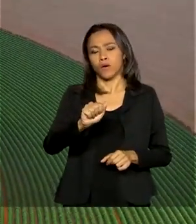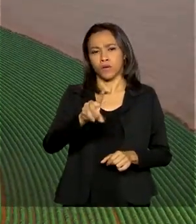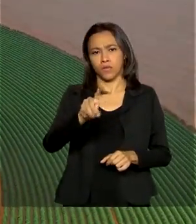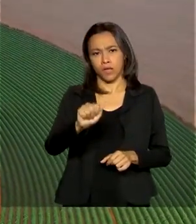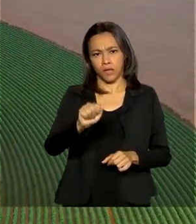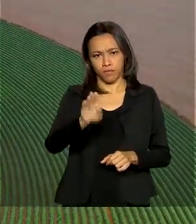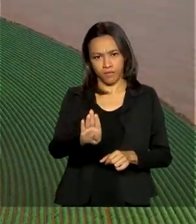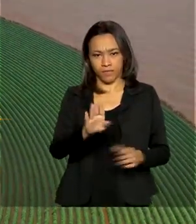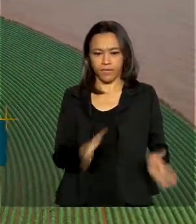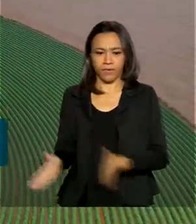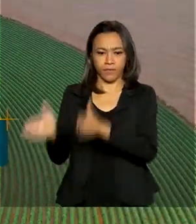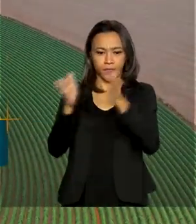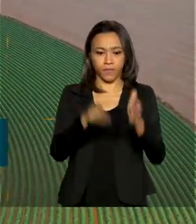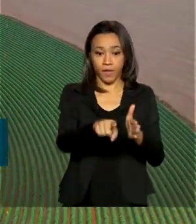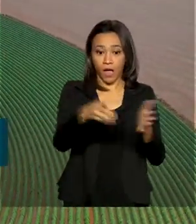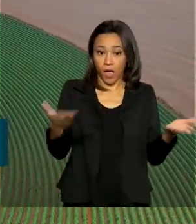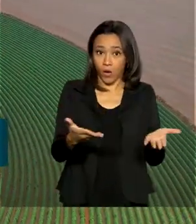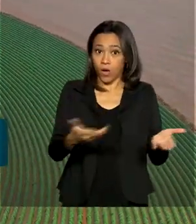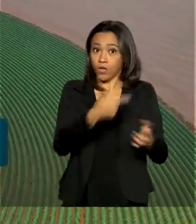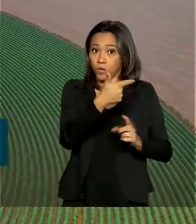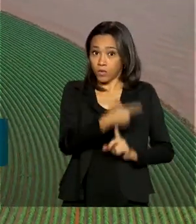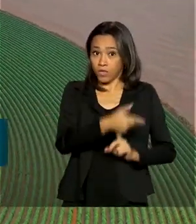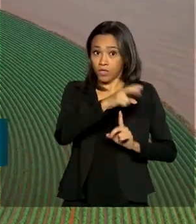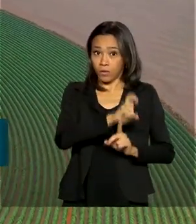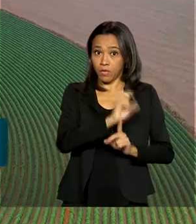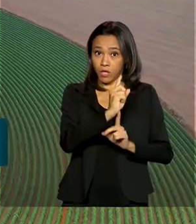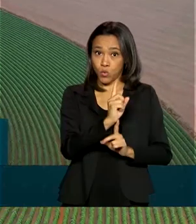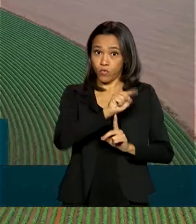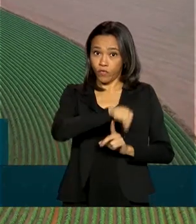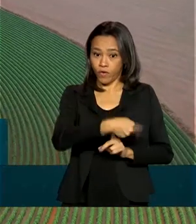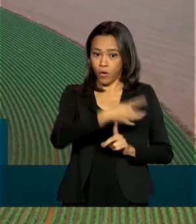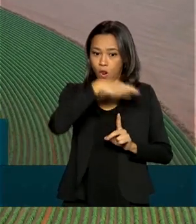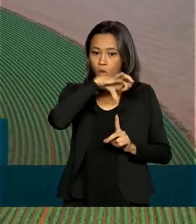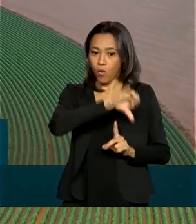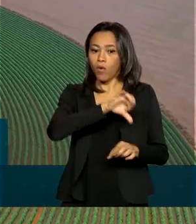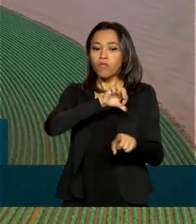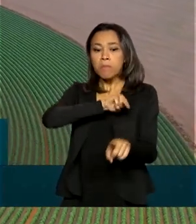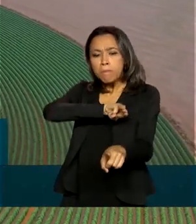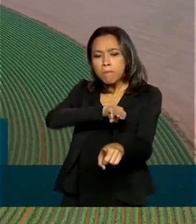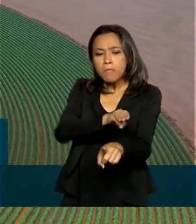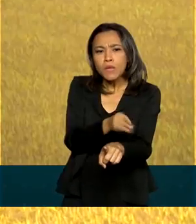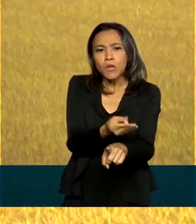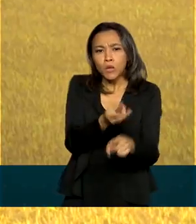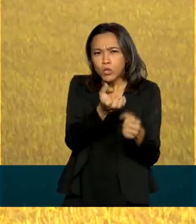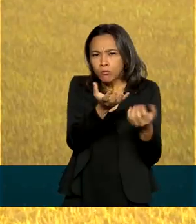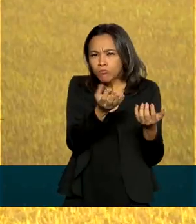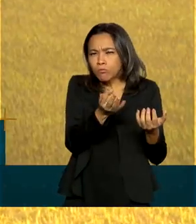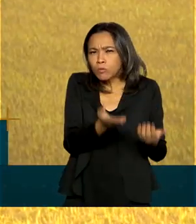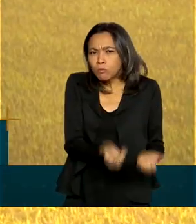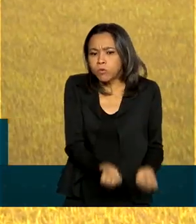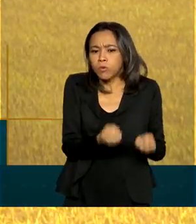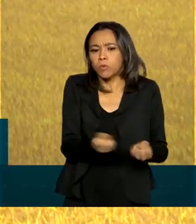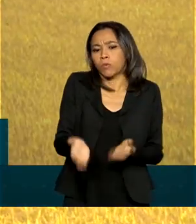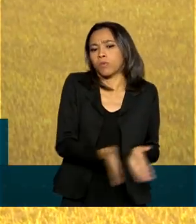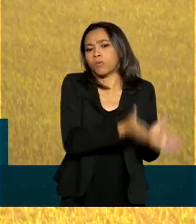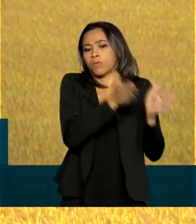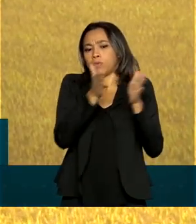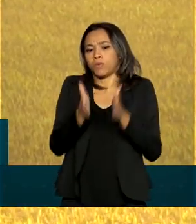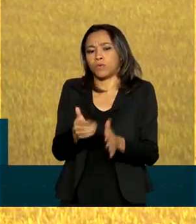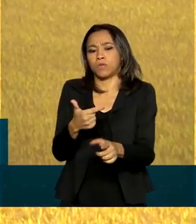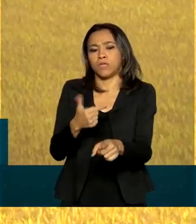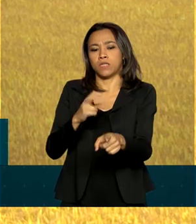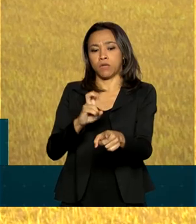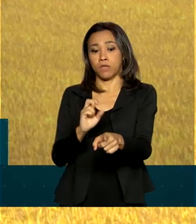produção de grãos passou de 251,9 milhões de toneladas para 251